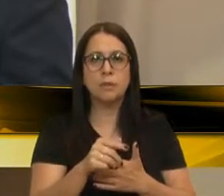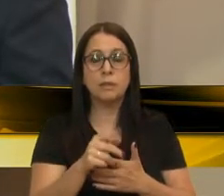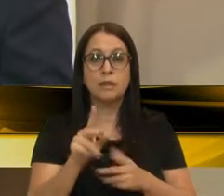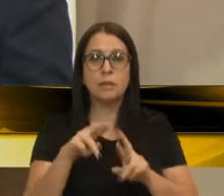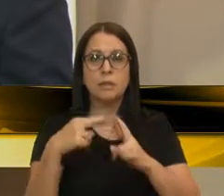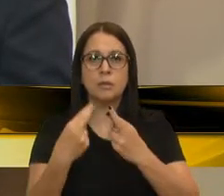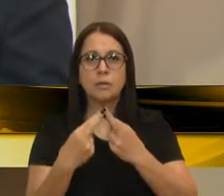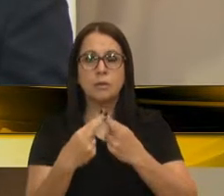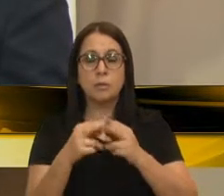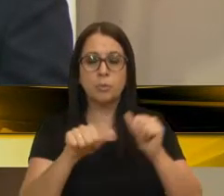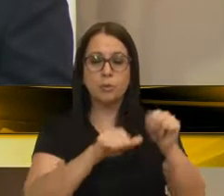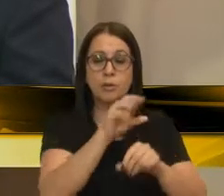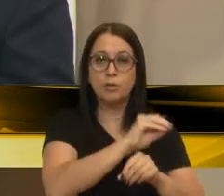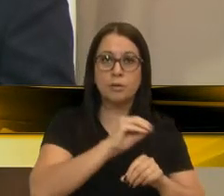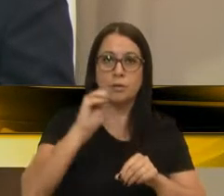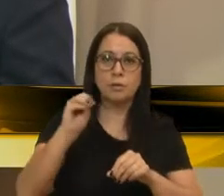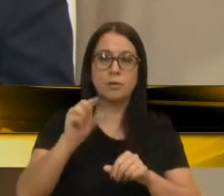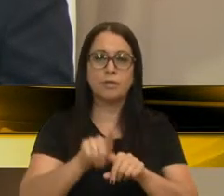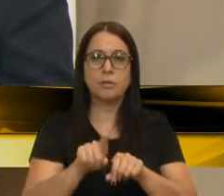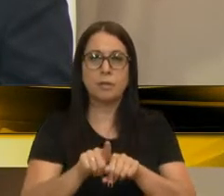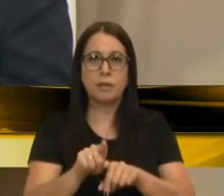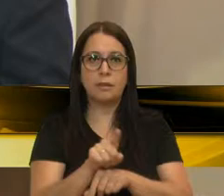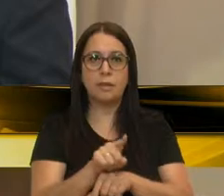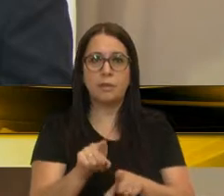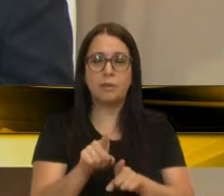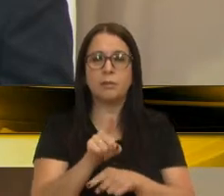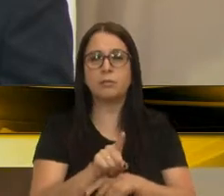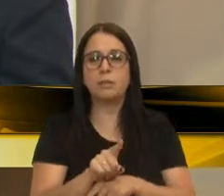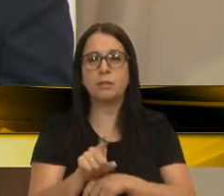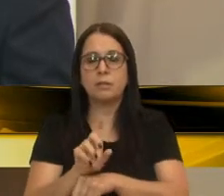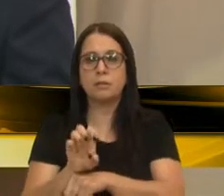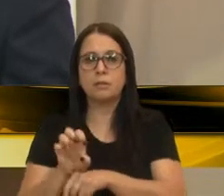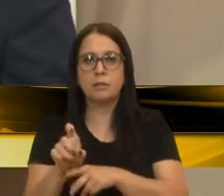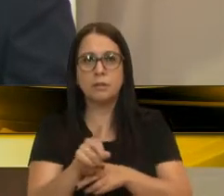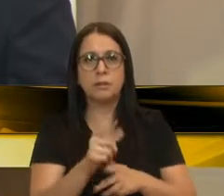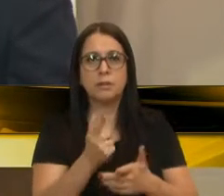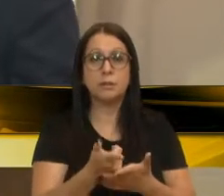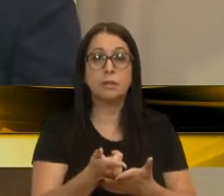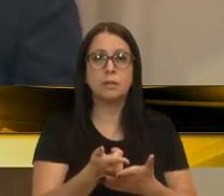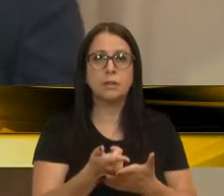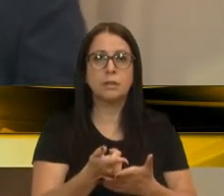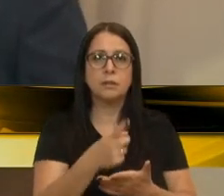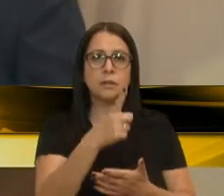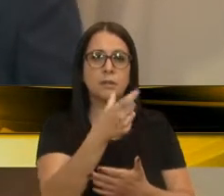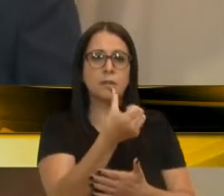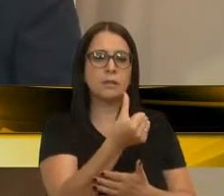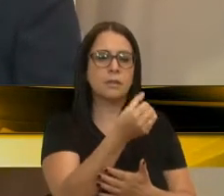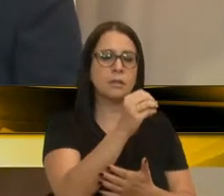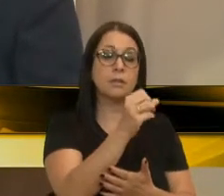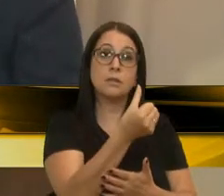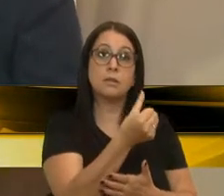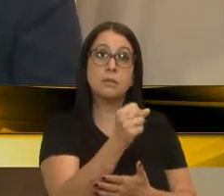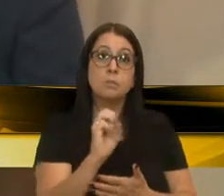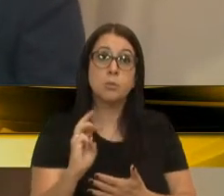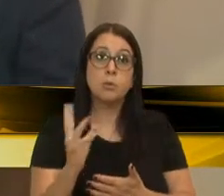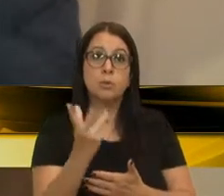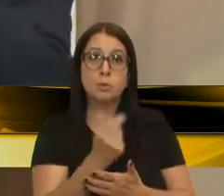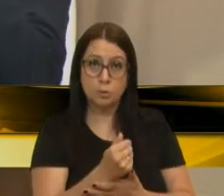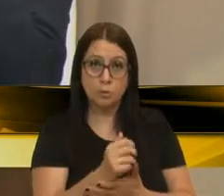União e para transferência dos estados, dos distritos federais e municipais no valor de 606 bilhões.